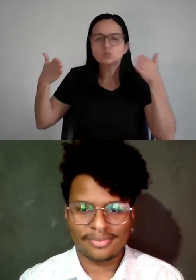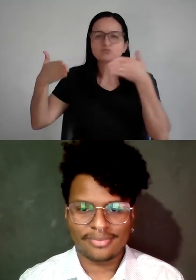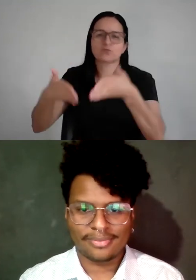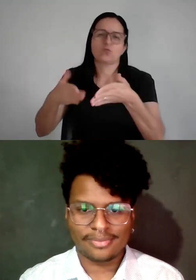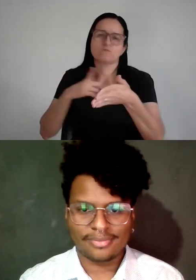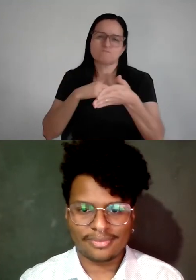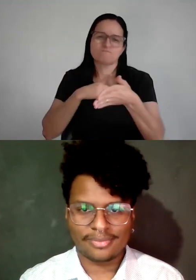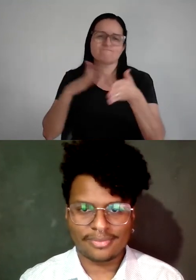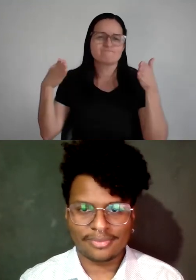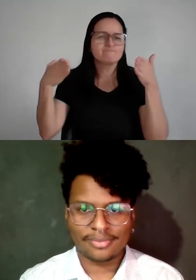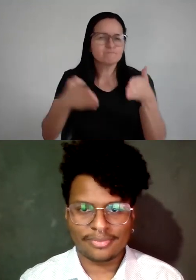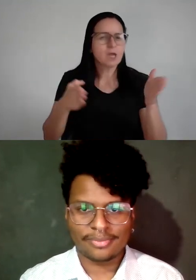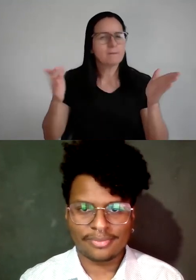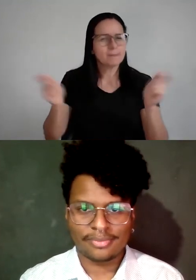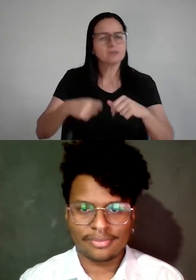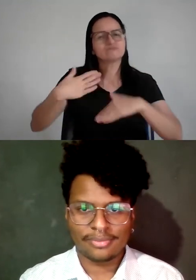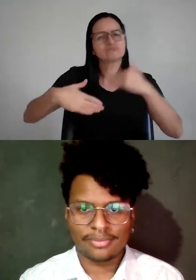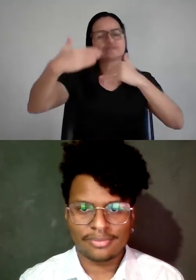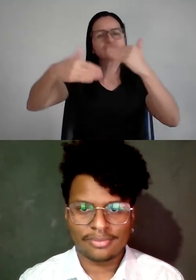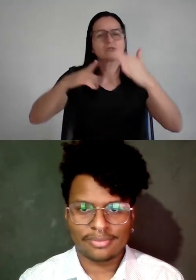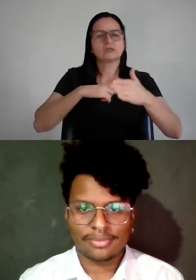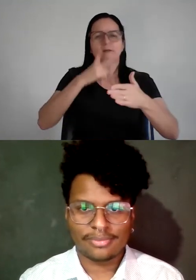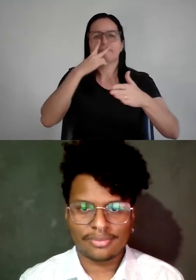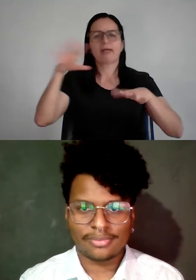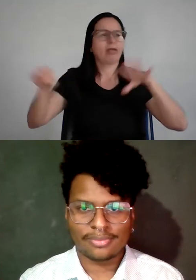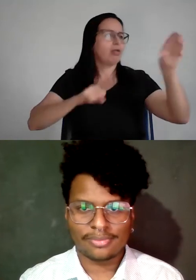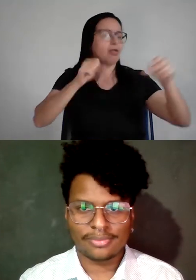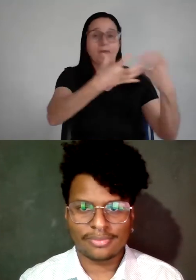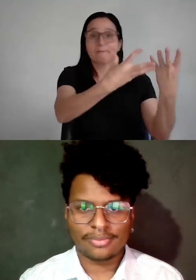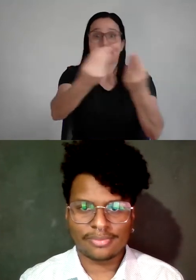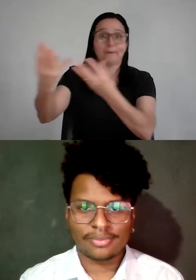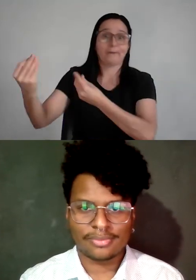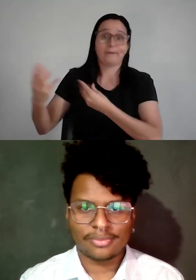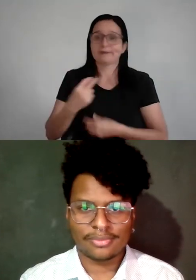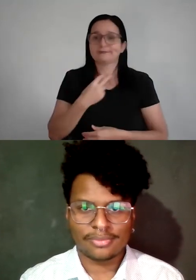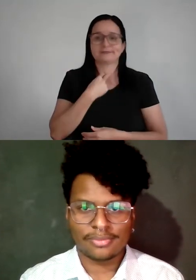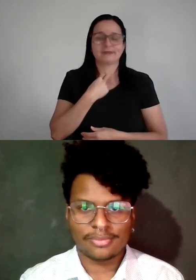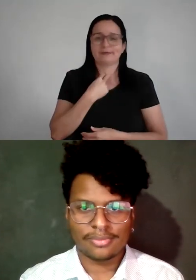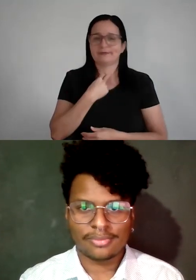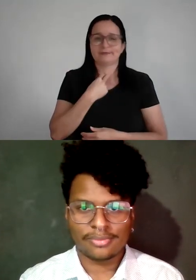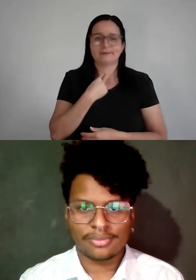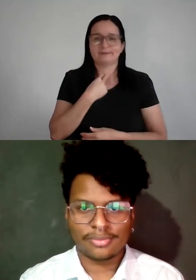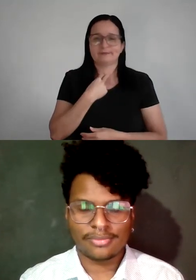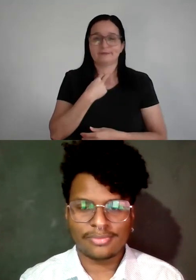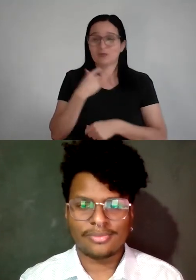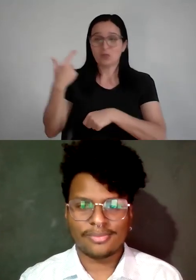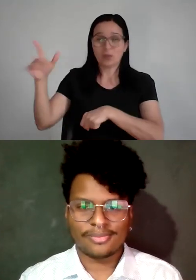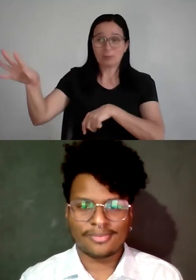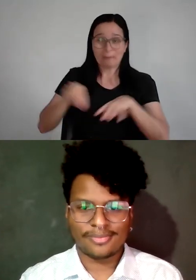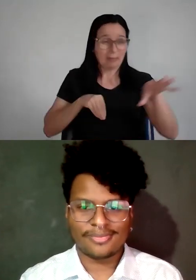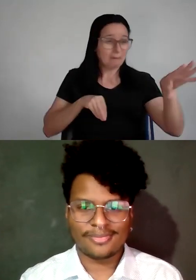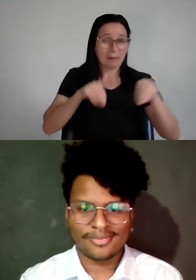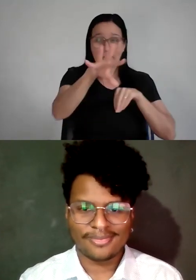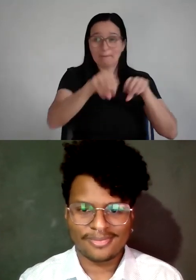muito produtivas, muito eficientes, elas não pegam um monte de coisa pra fazer. Aliás, e elas também não ficam pegando coisa pra fazer dos outros, entendeu? Se